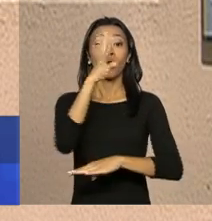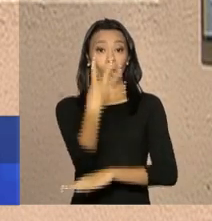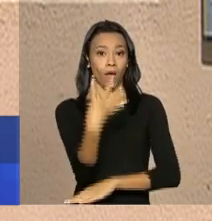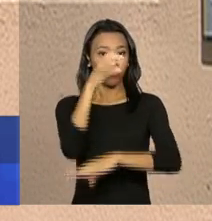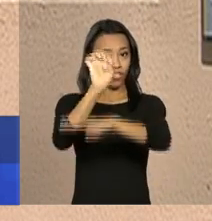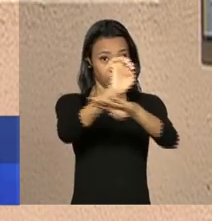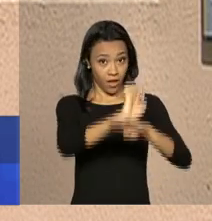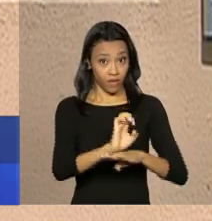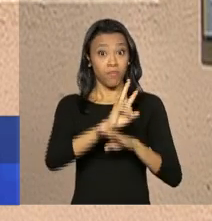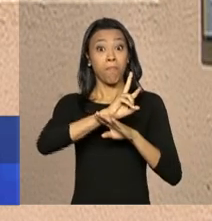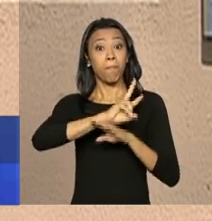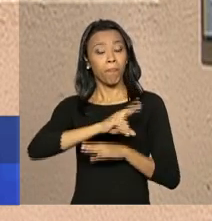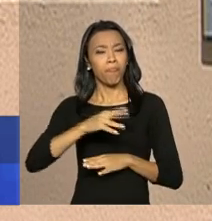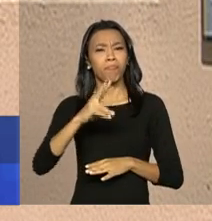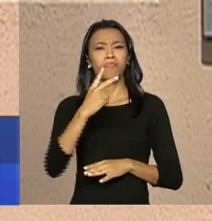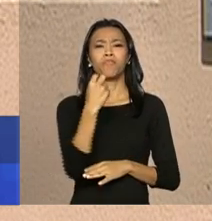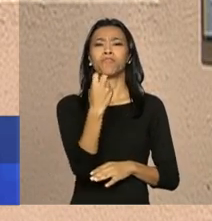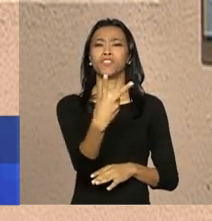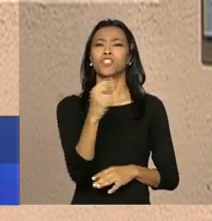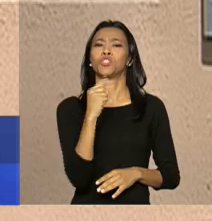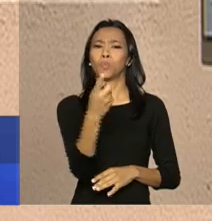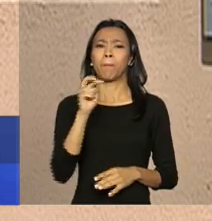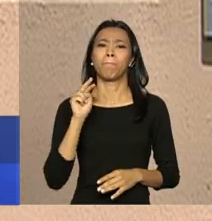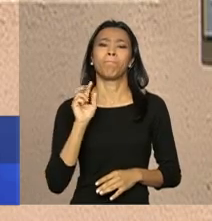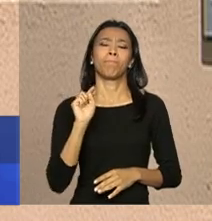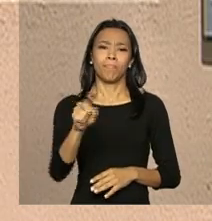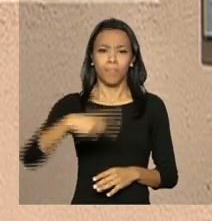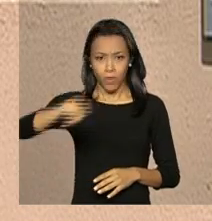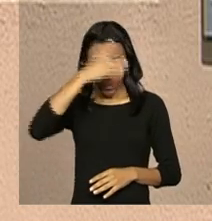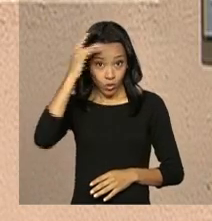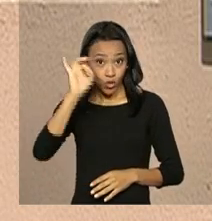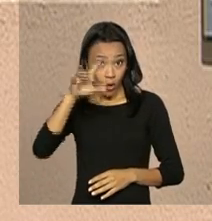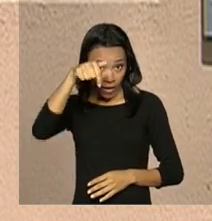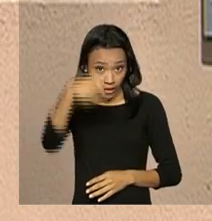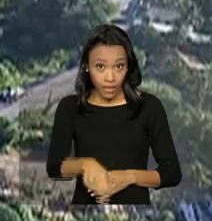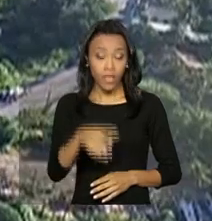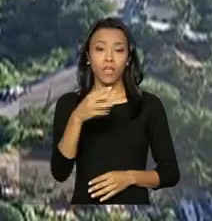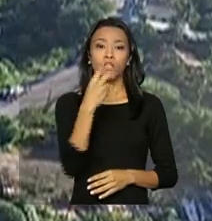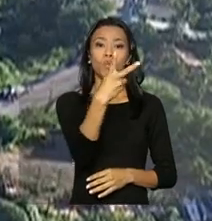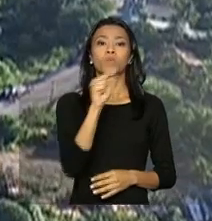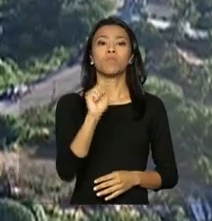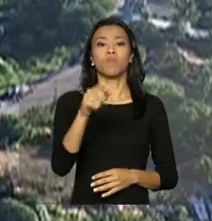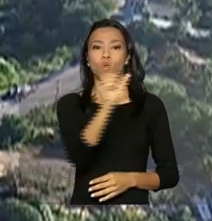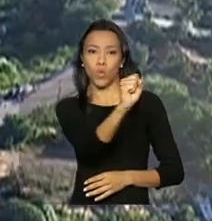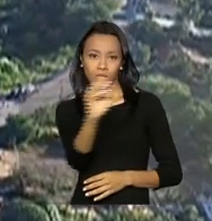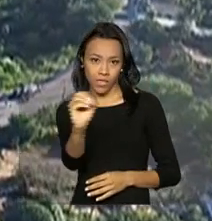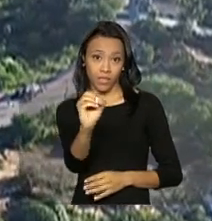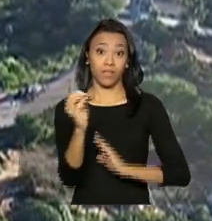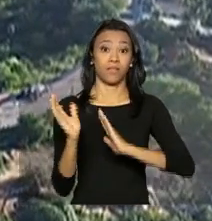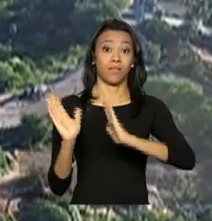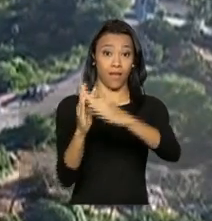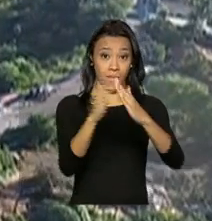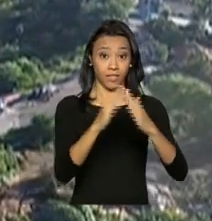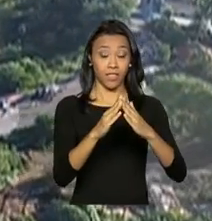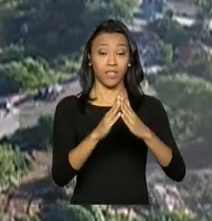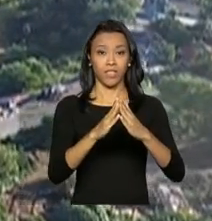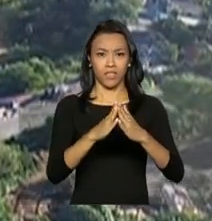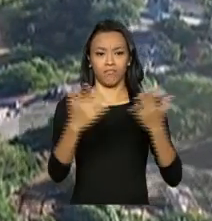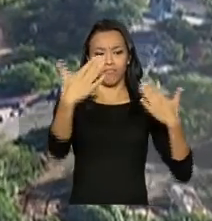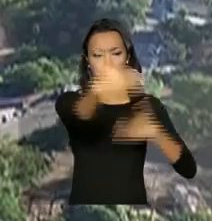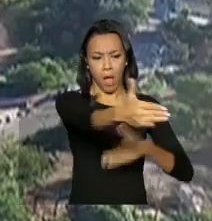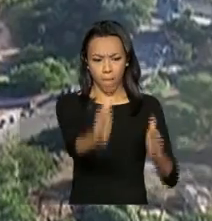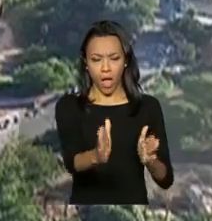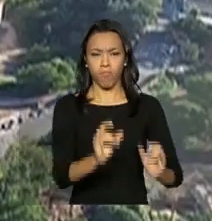21 mil pessoas. Só aqui em Salvador serão 2.800 unidades divididas em dois condomínios.